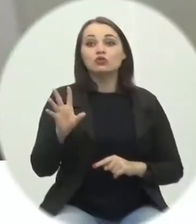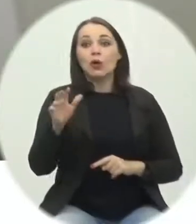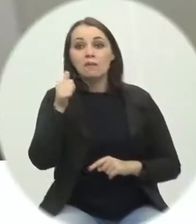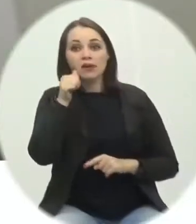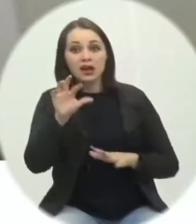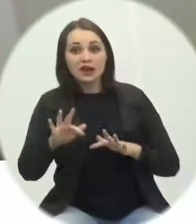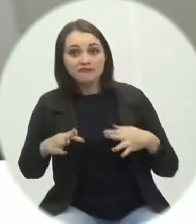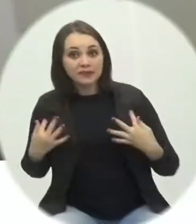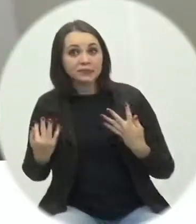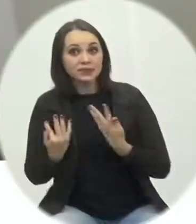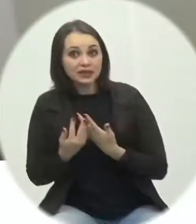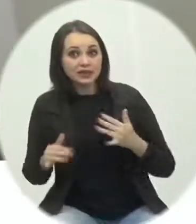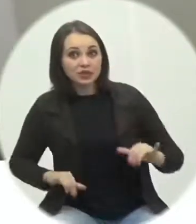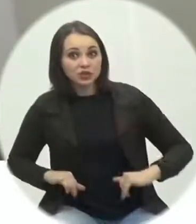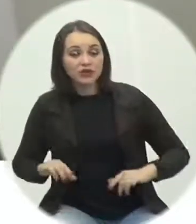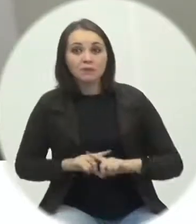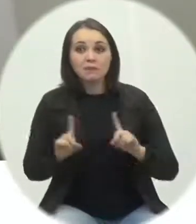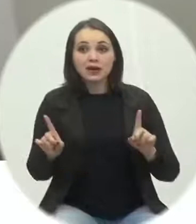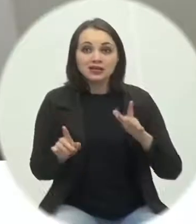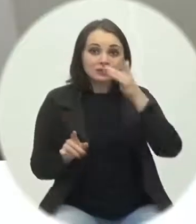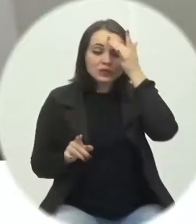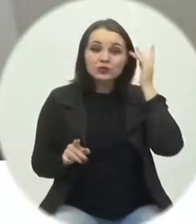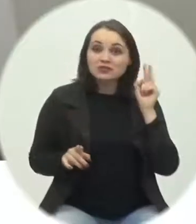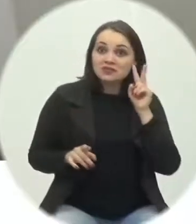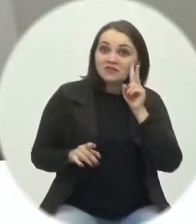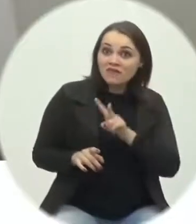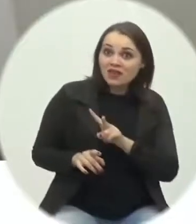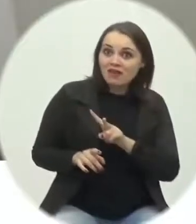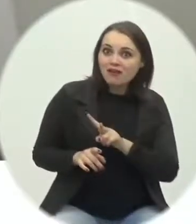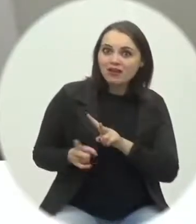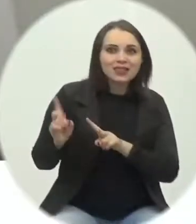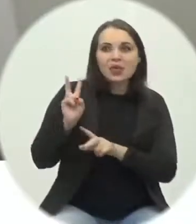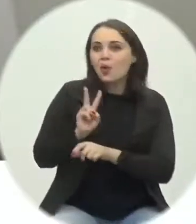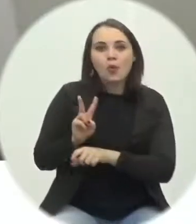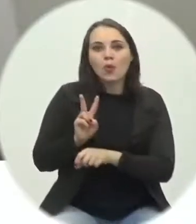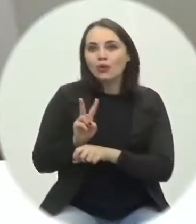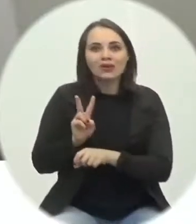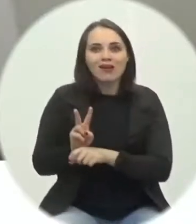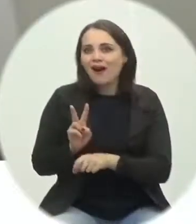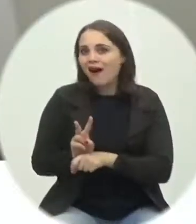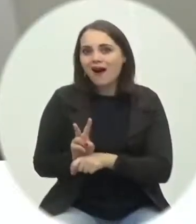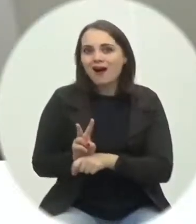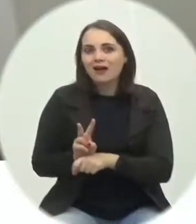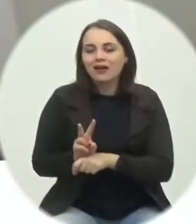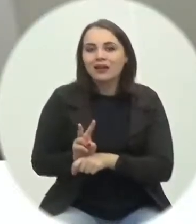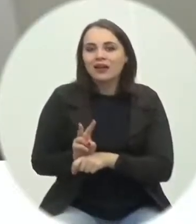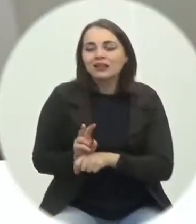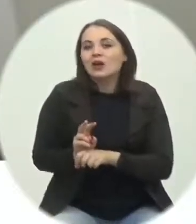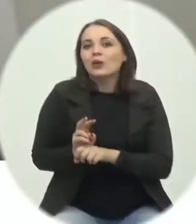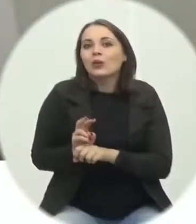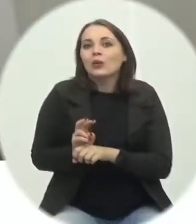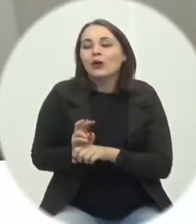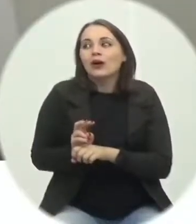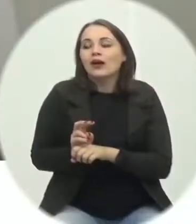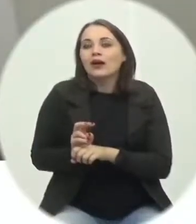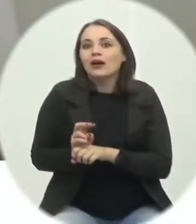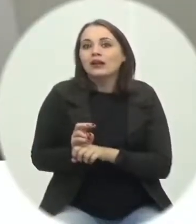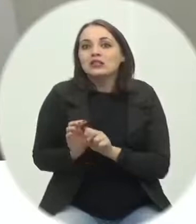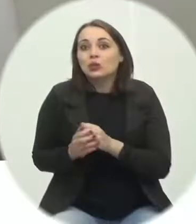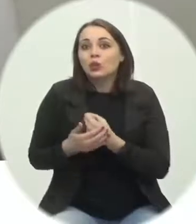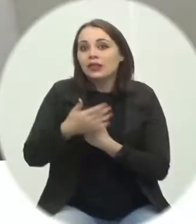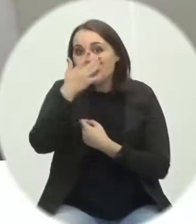que está sofrendo, as pessoas que estão em volta, não proteger aquele que agride, aquele que violenta, né?